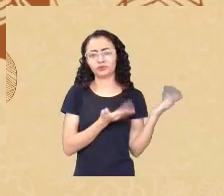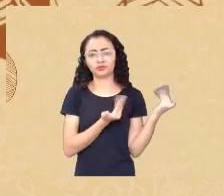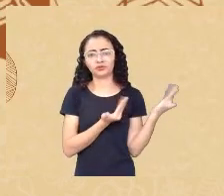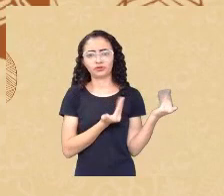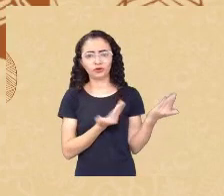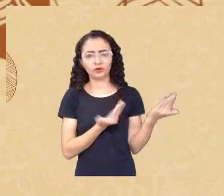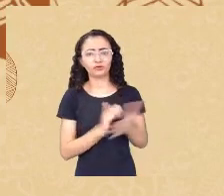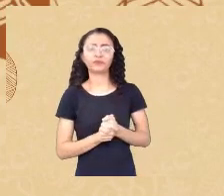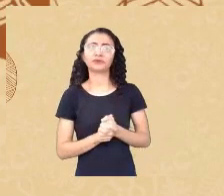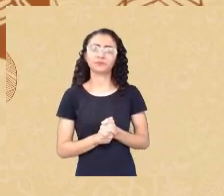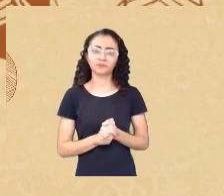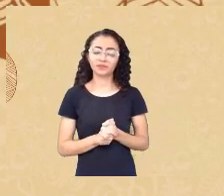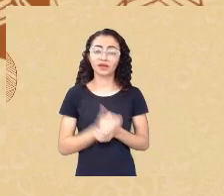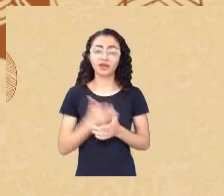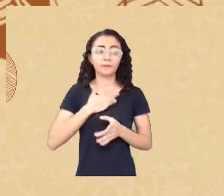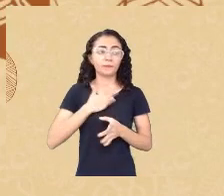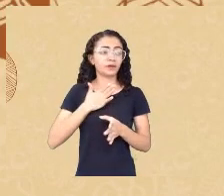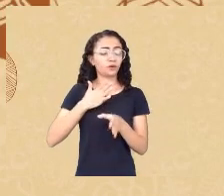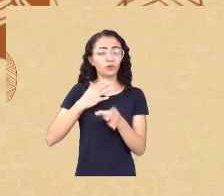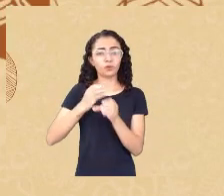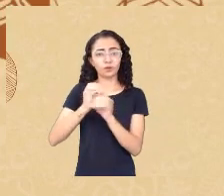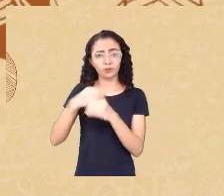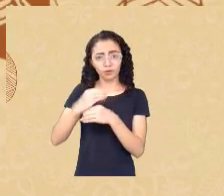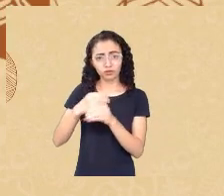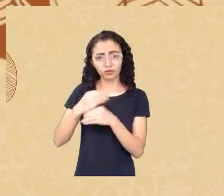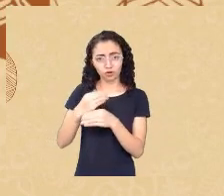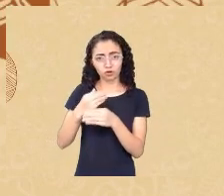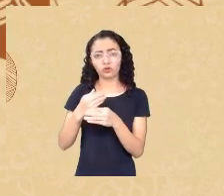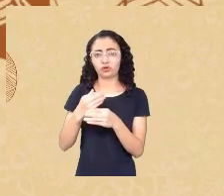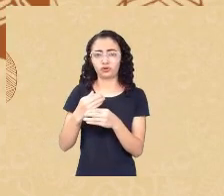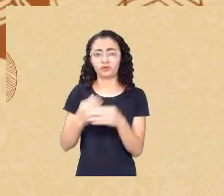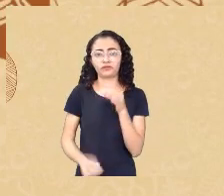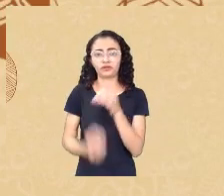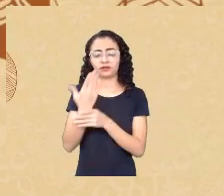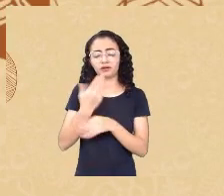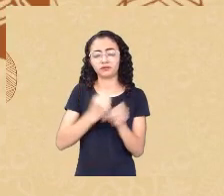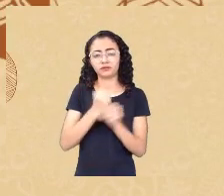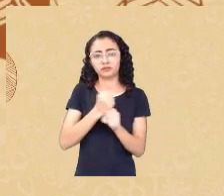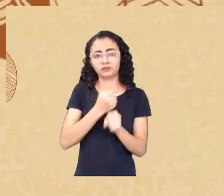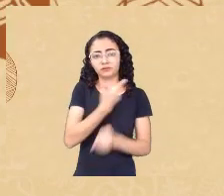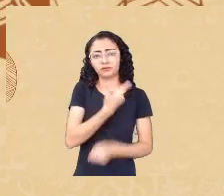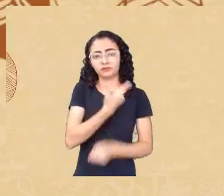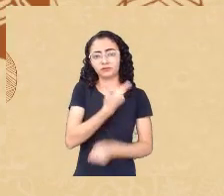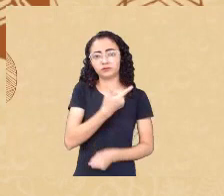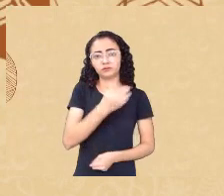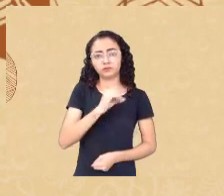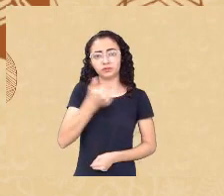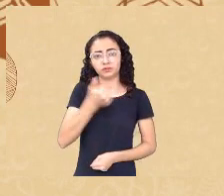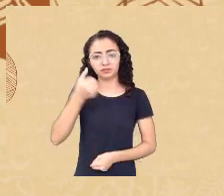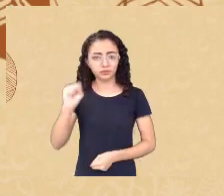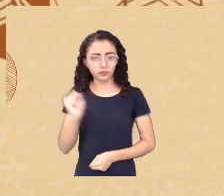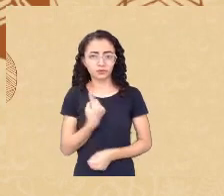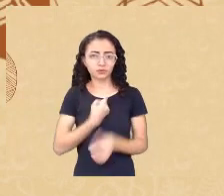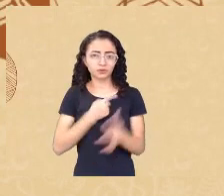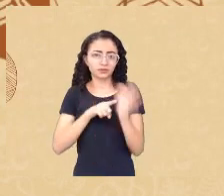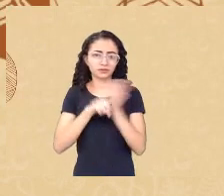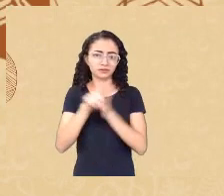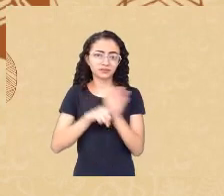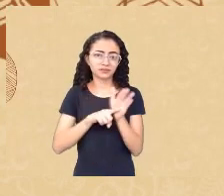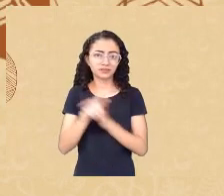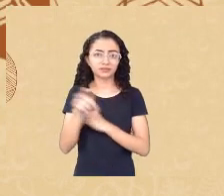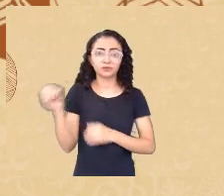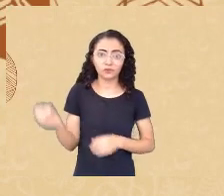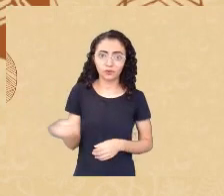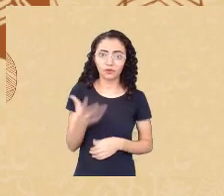foi instituído em 2018 então nós nossas pesquisas são recentes a gente está eu estou num momento da minha vida